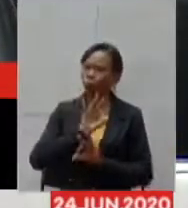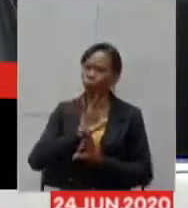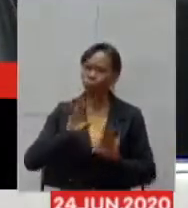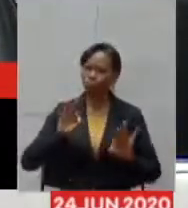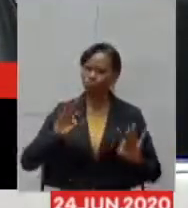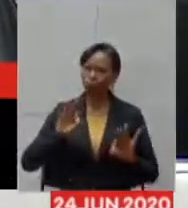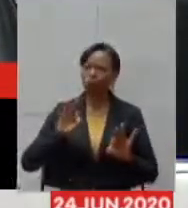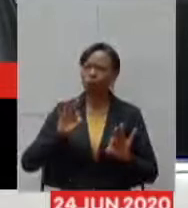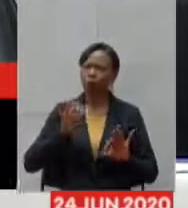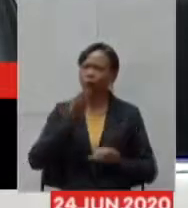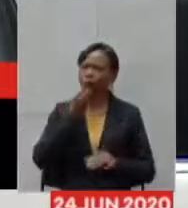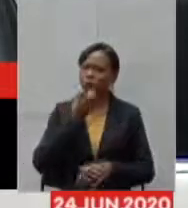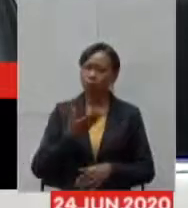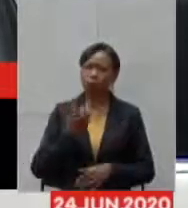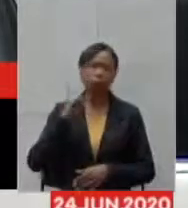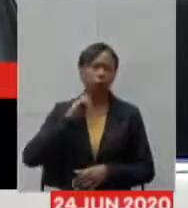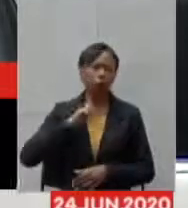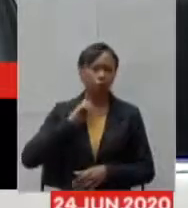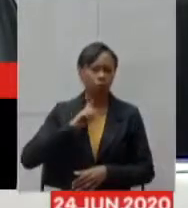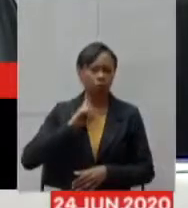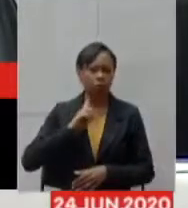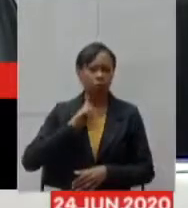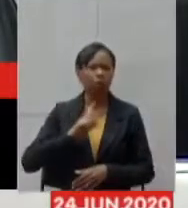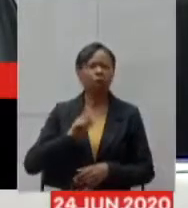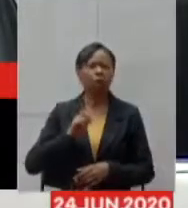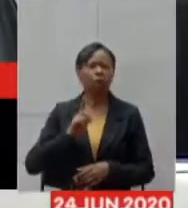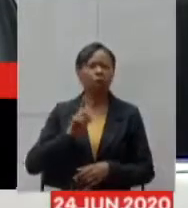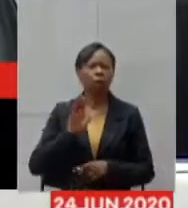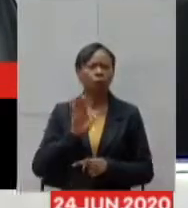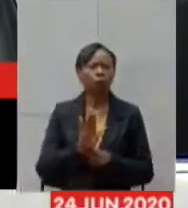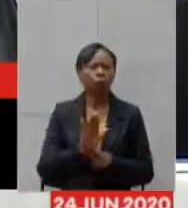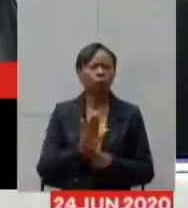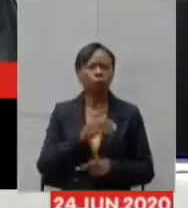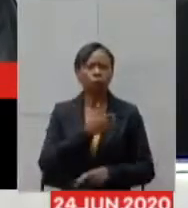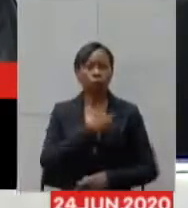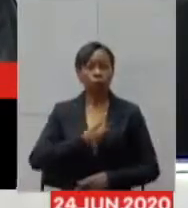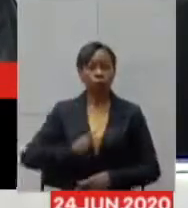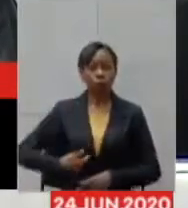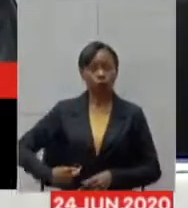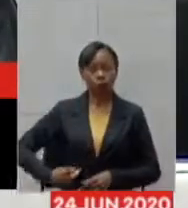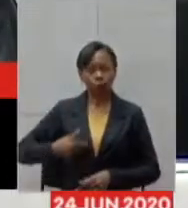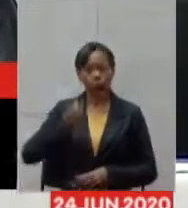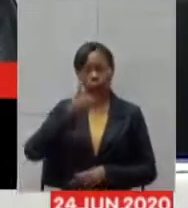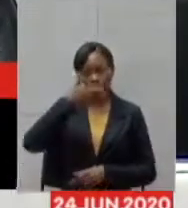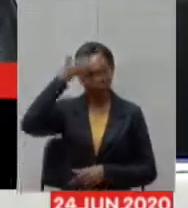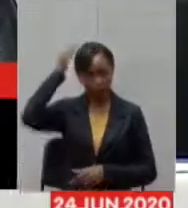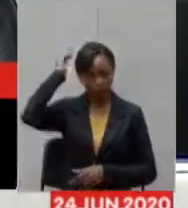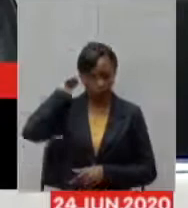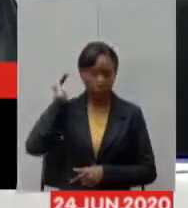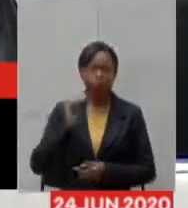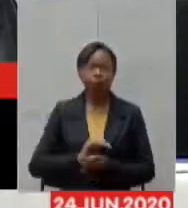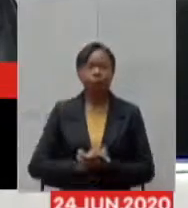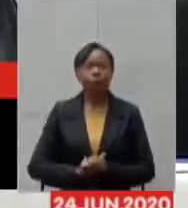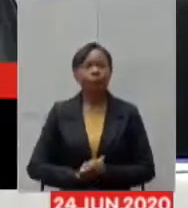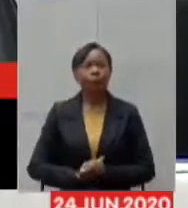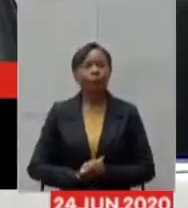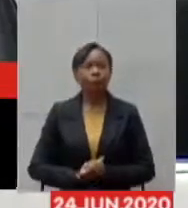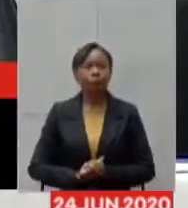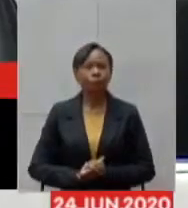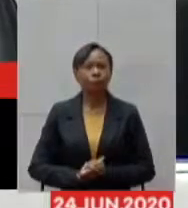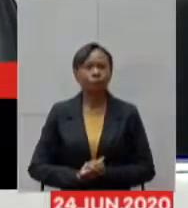confiabilidade que o Estado impõe, através do nosso governador Romeu Zema e do seu secretariado. Fungo controla